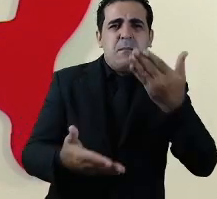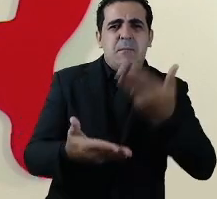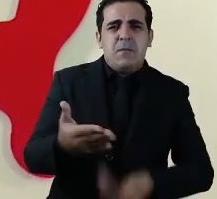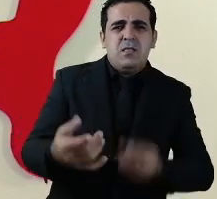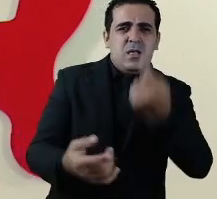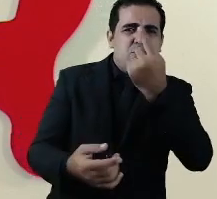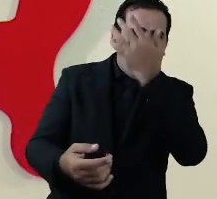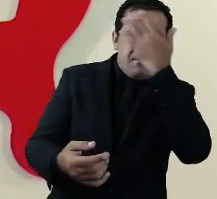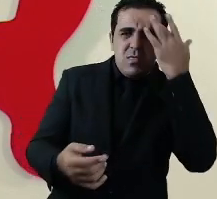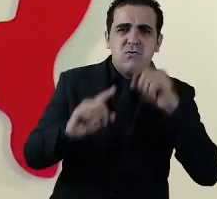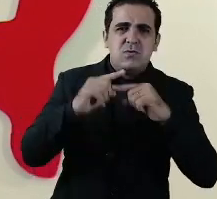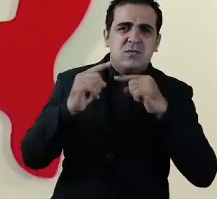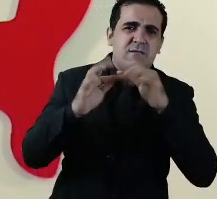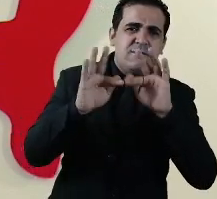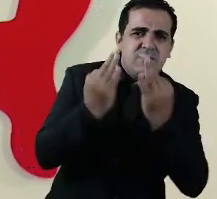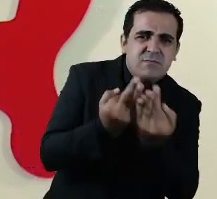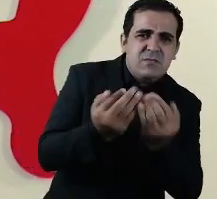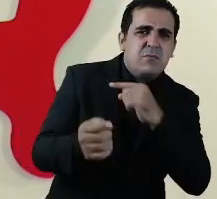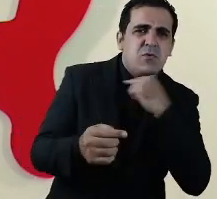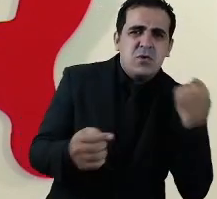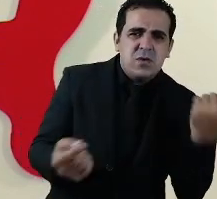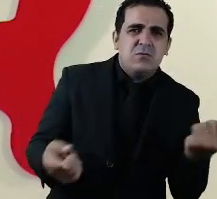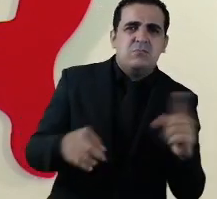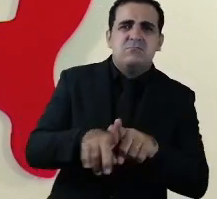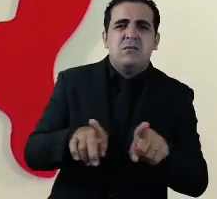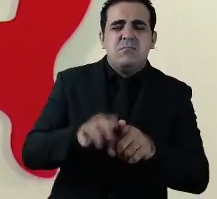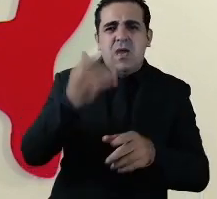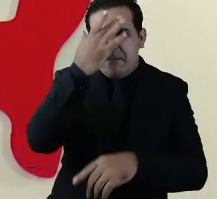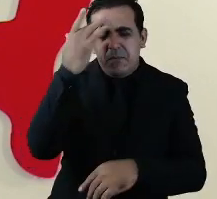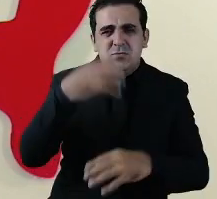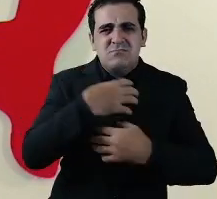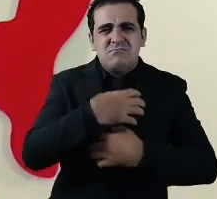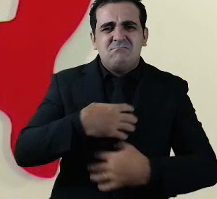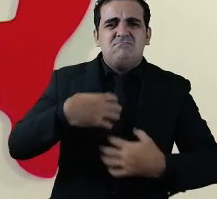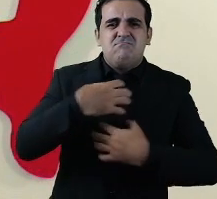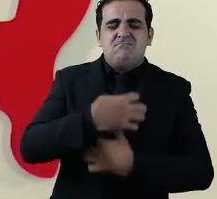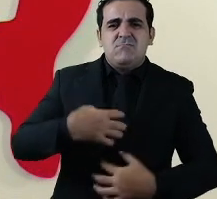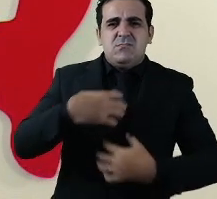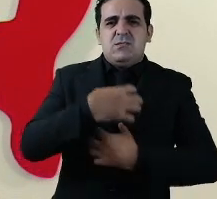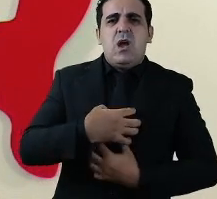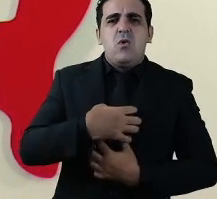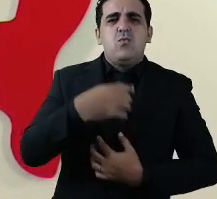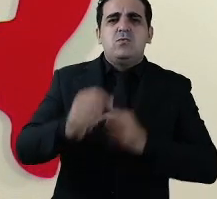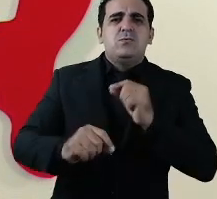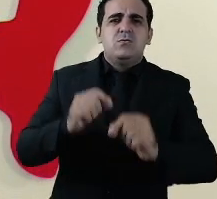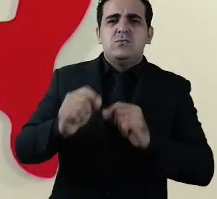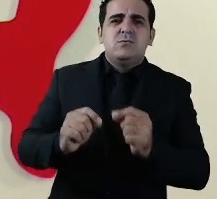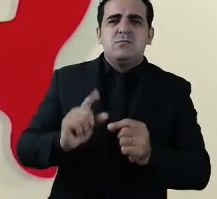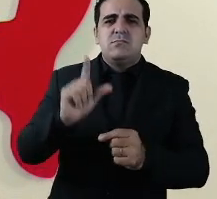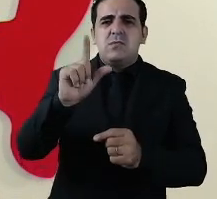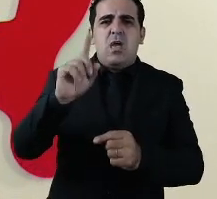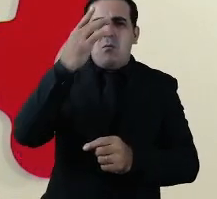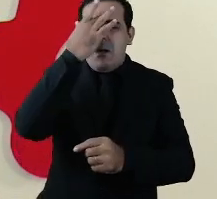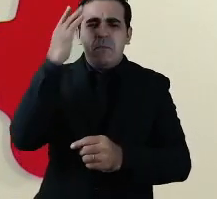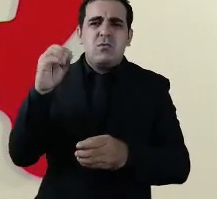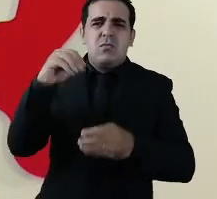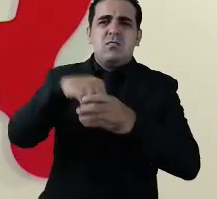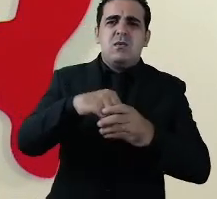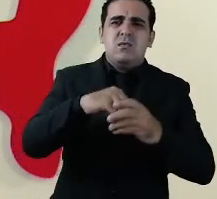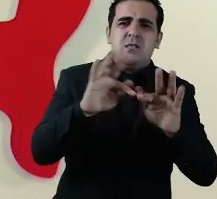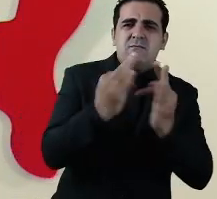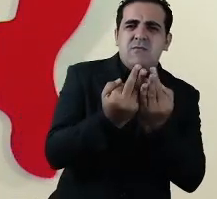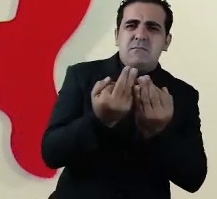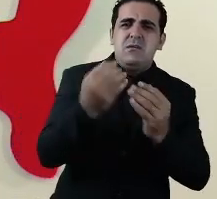de um ente querido ou que estão na angústia de ter um membro da sua família